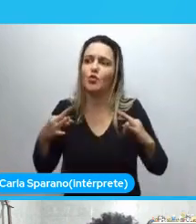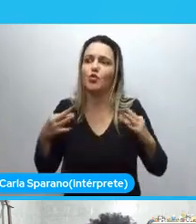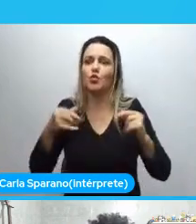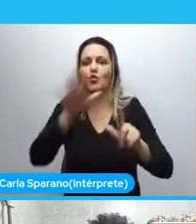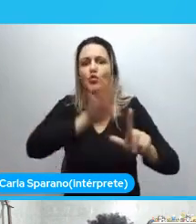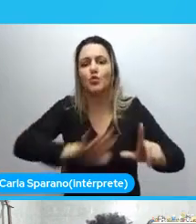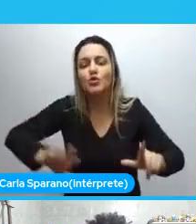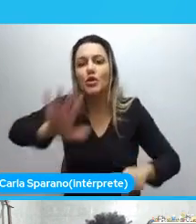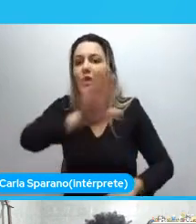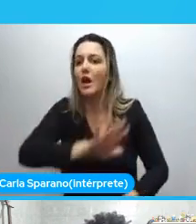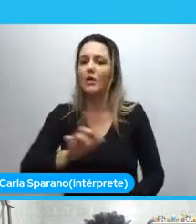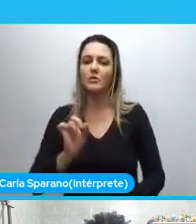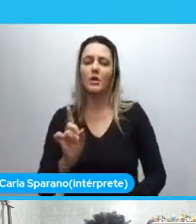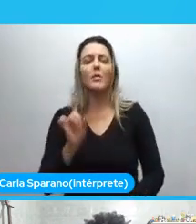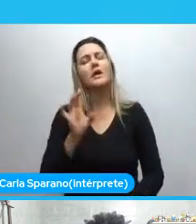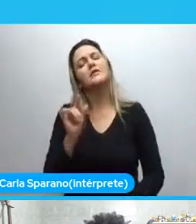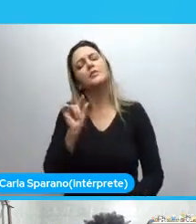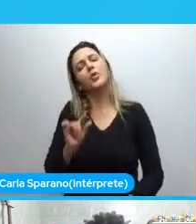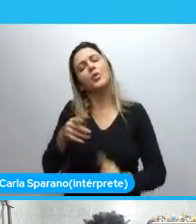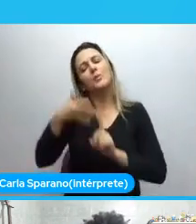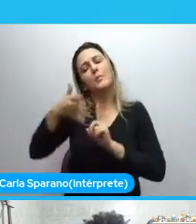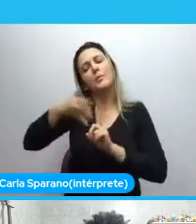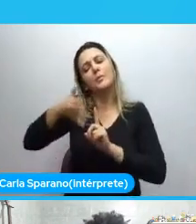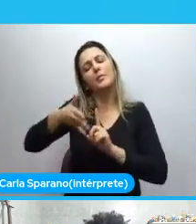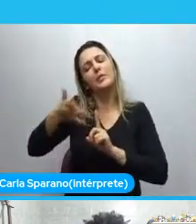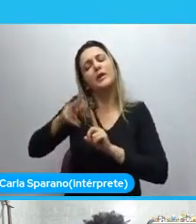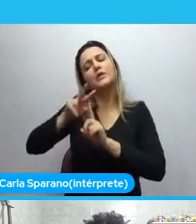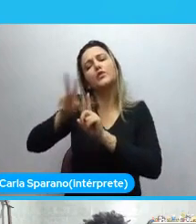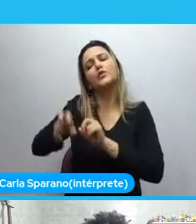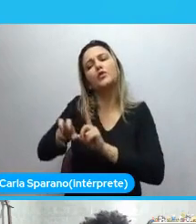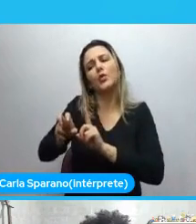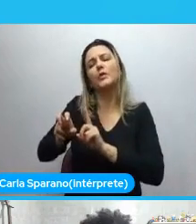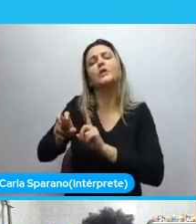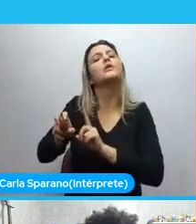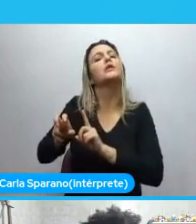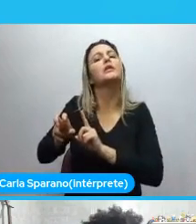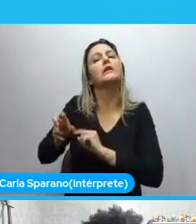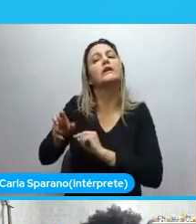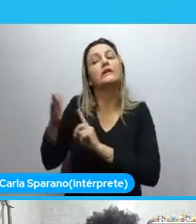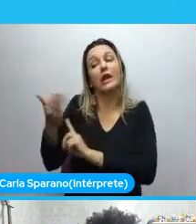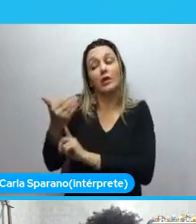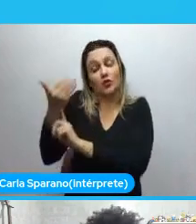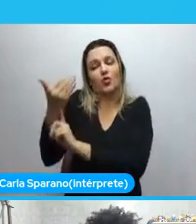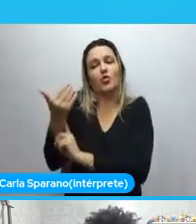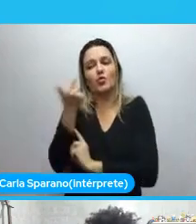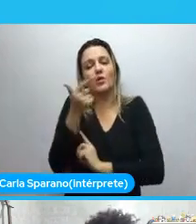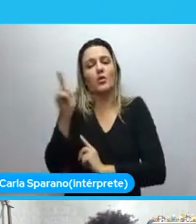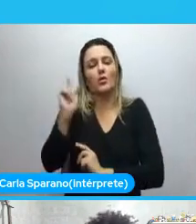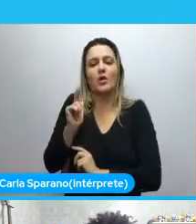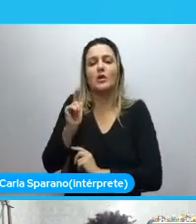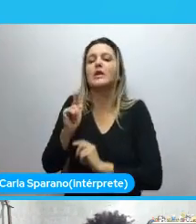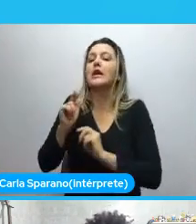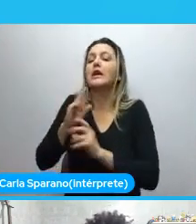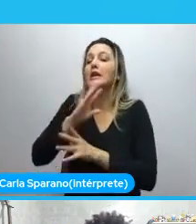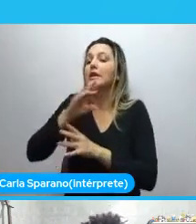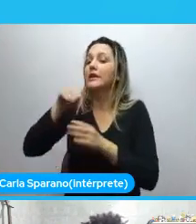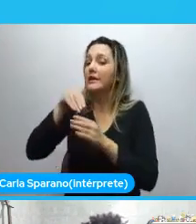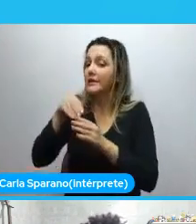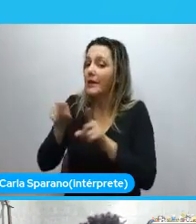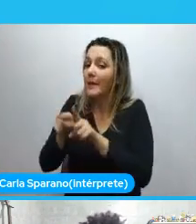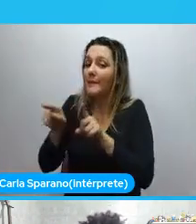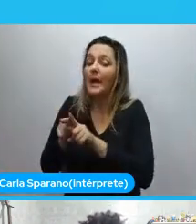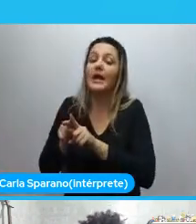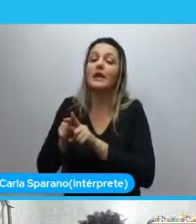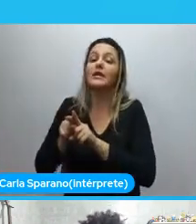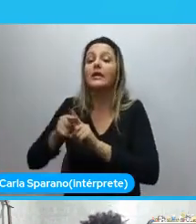falei um pouco. Numa palestra que eu tenho. Falando sobre tecnologia. E. E sistema carcerário. Eu apresentei. Foi a minha